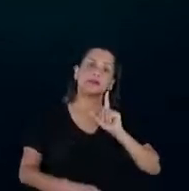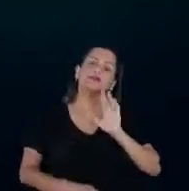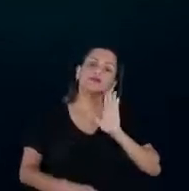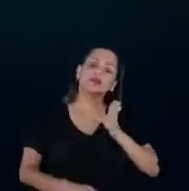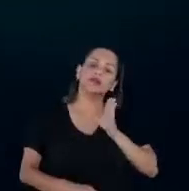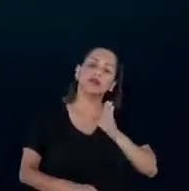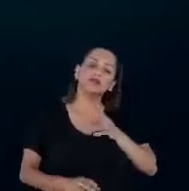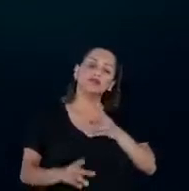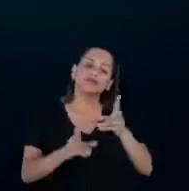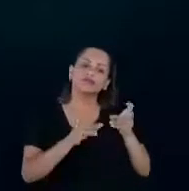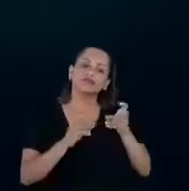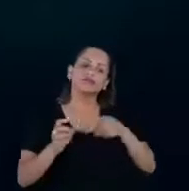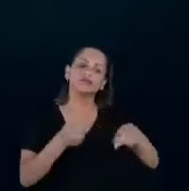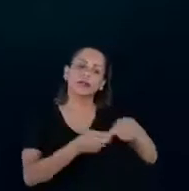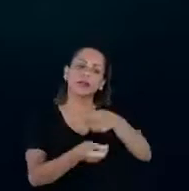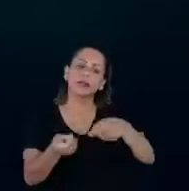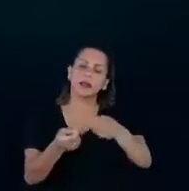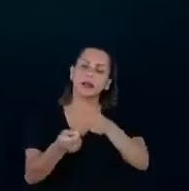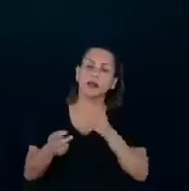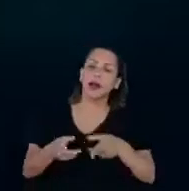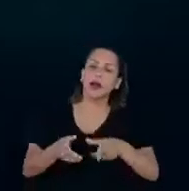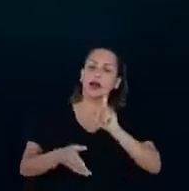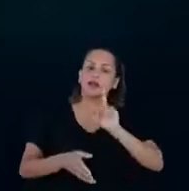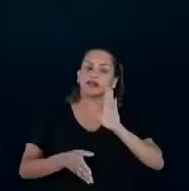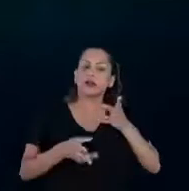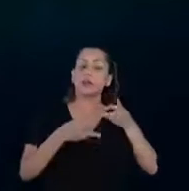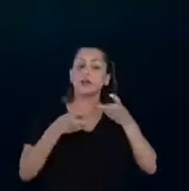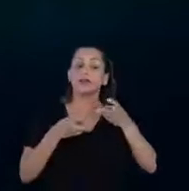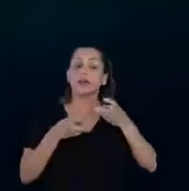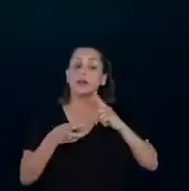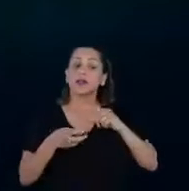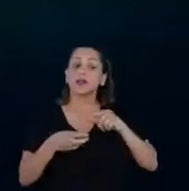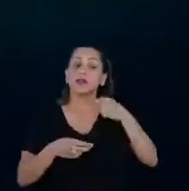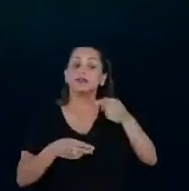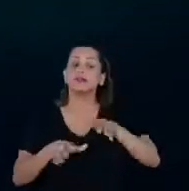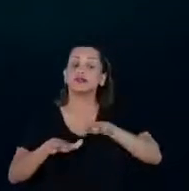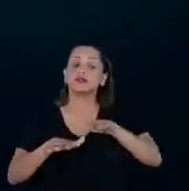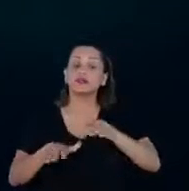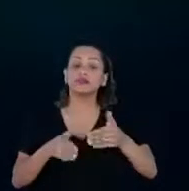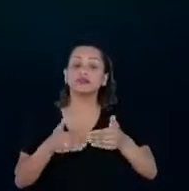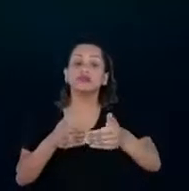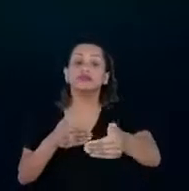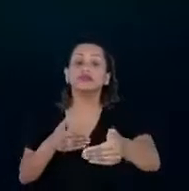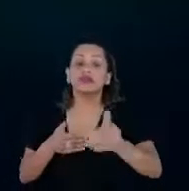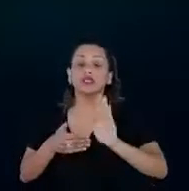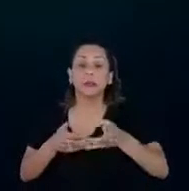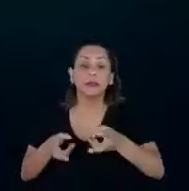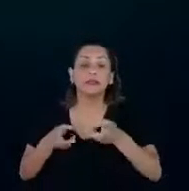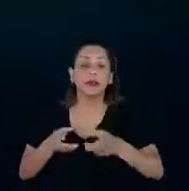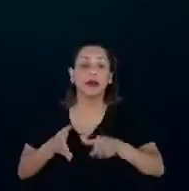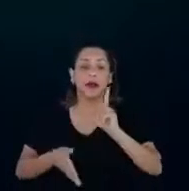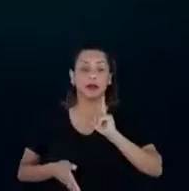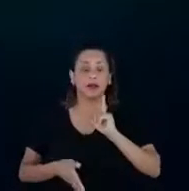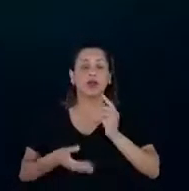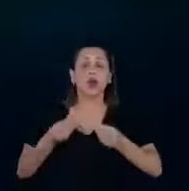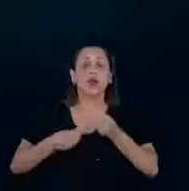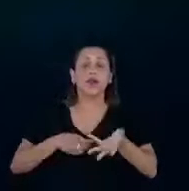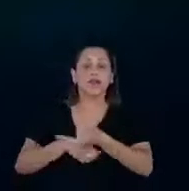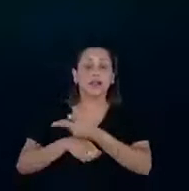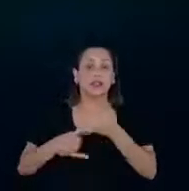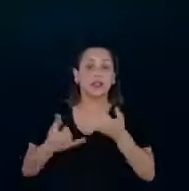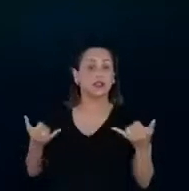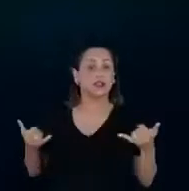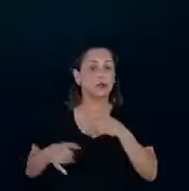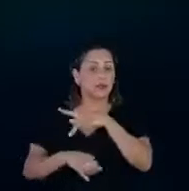fabricante, perceba quando vai ser o próximo movimento em termos de índice de eficiência energética que o país pretende adotar.